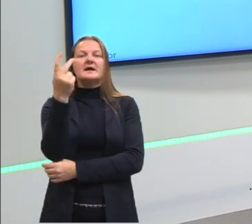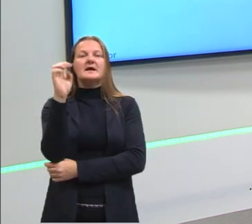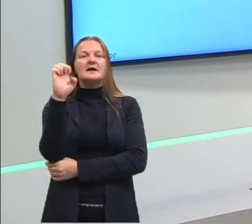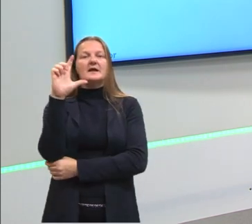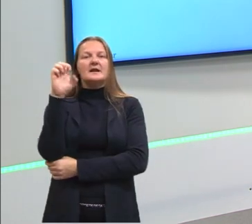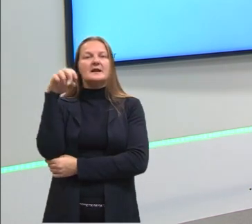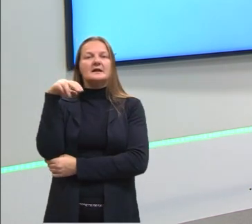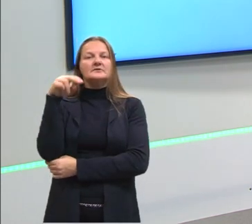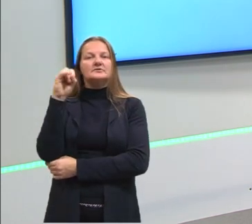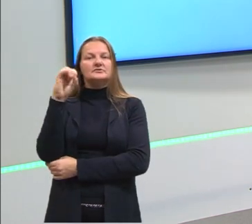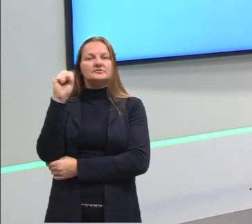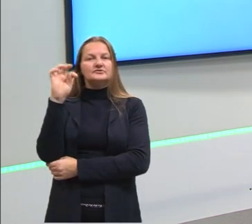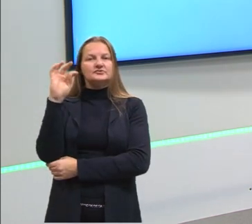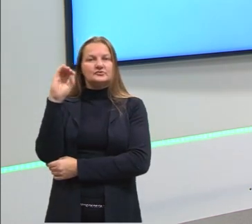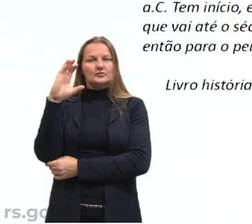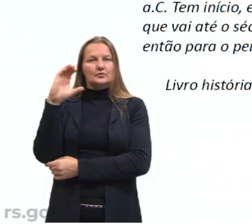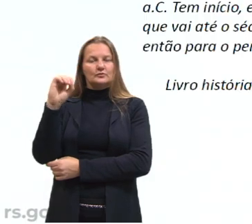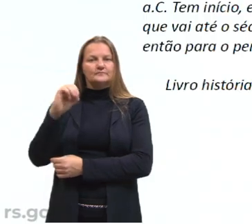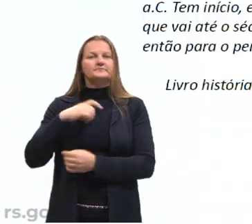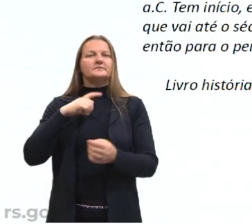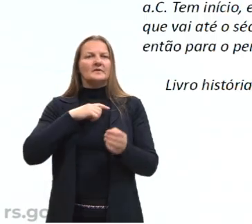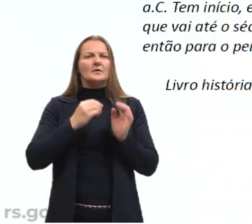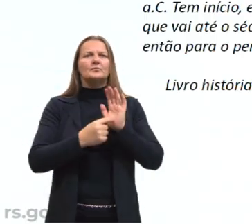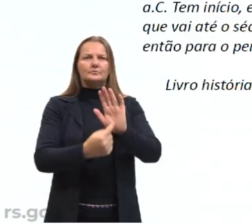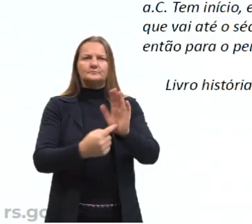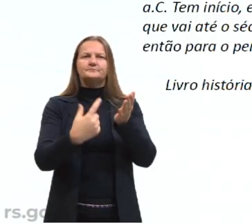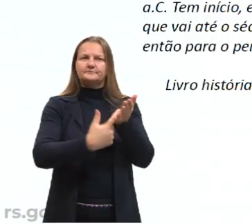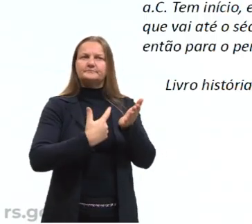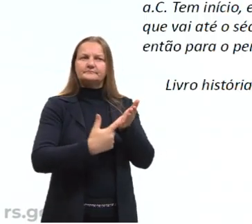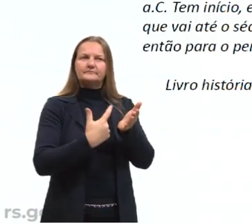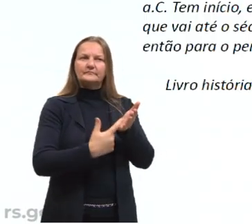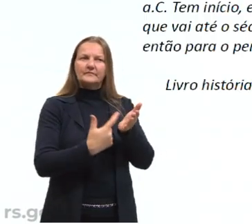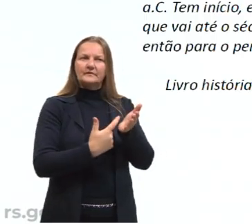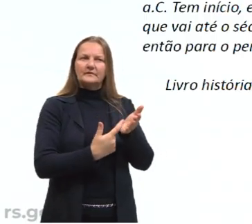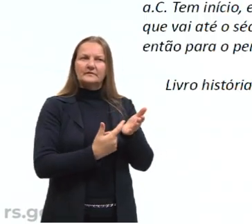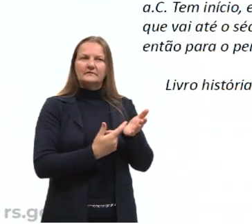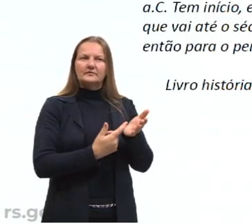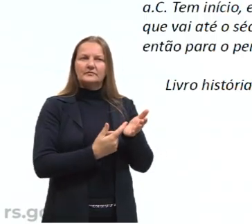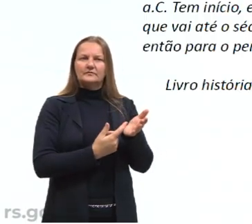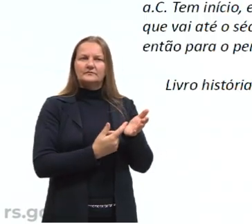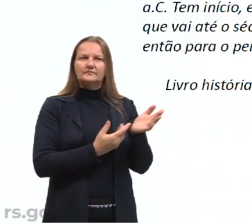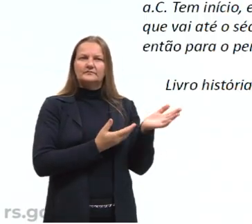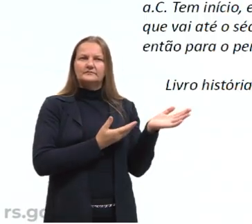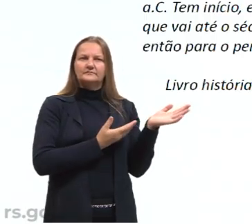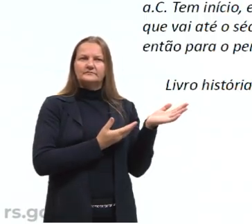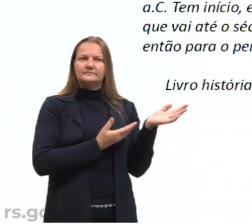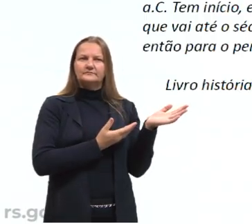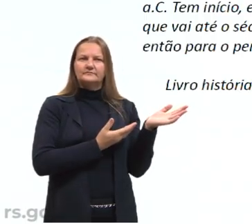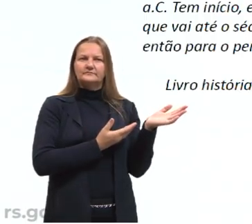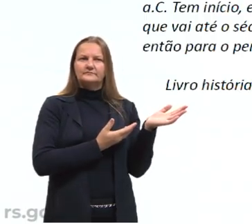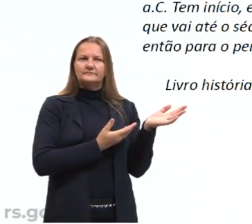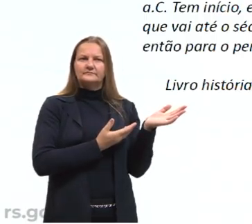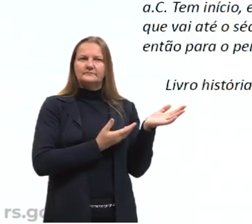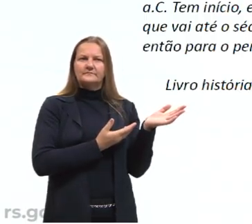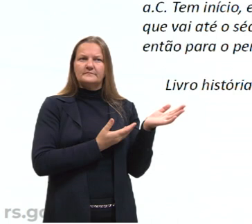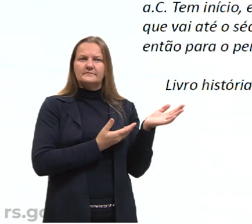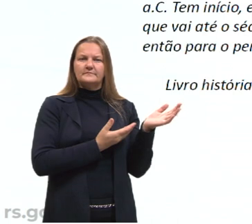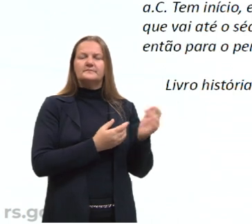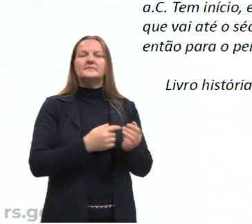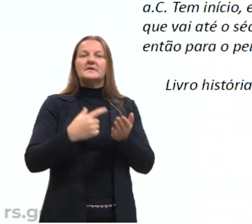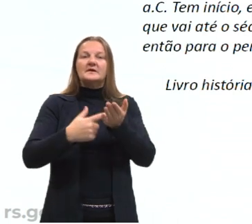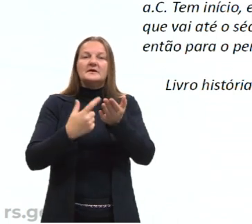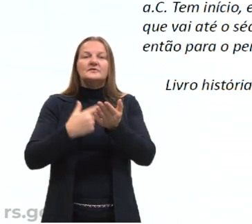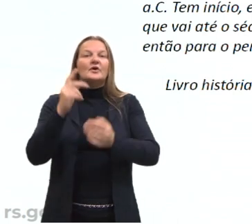Ali eu trouxe uma citação do livro que eu sempre apresento aqui para vocês, História da Arte, da Grécia Proença. E ela